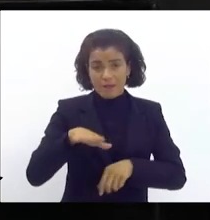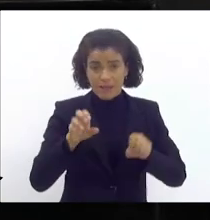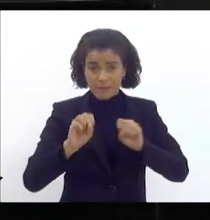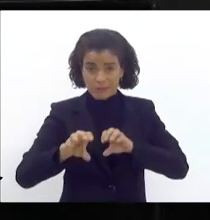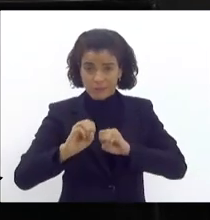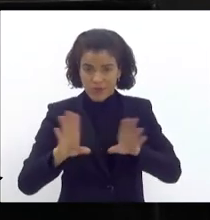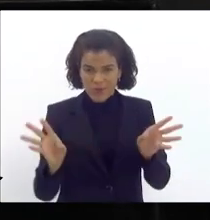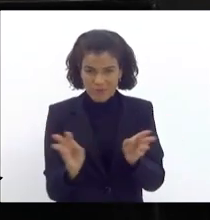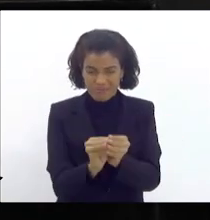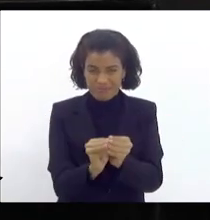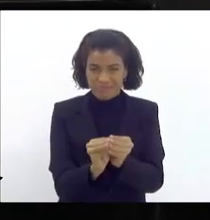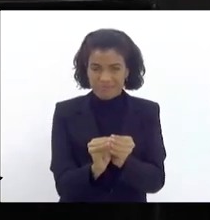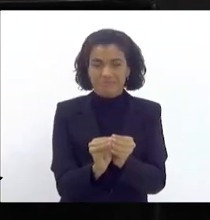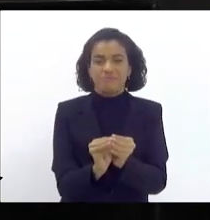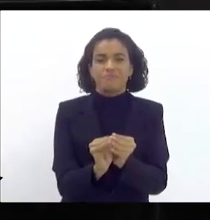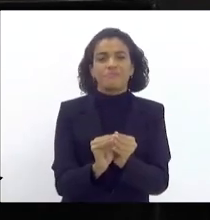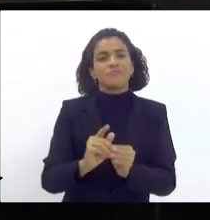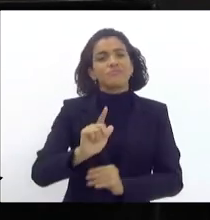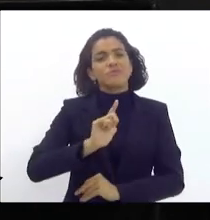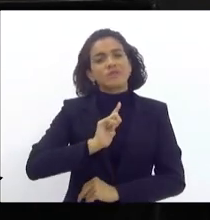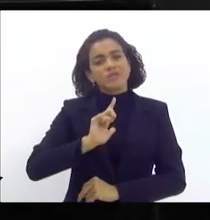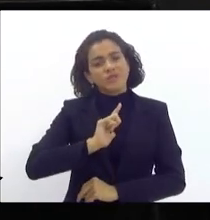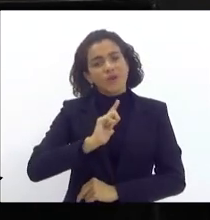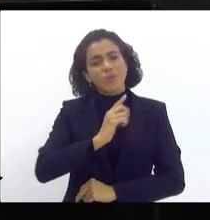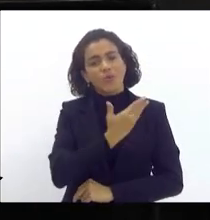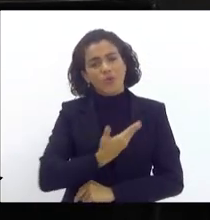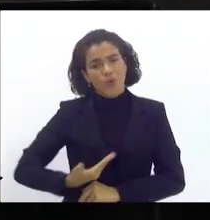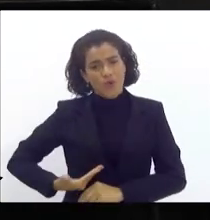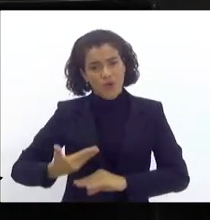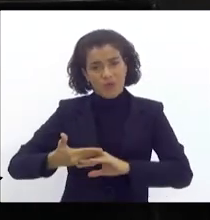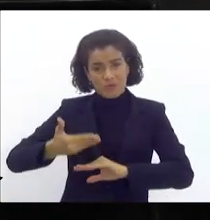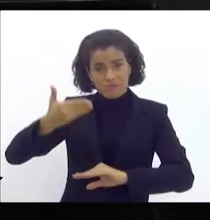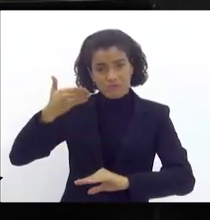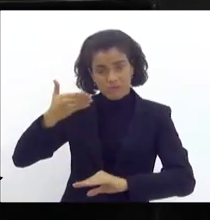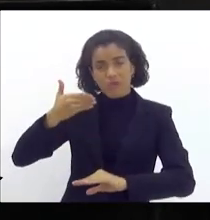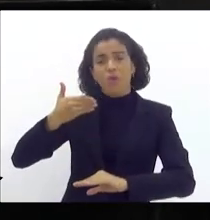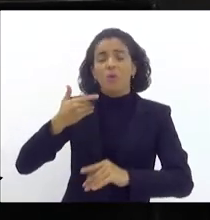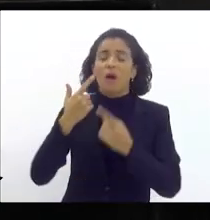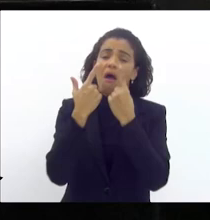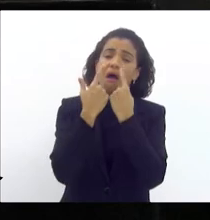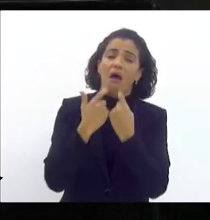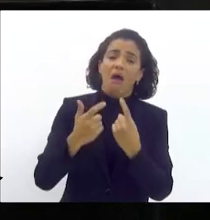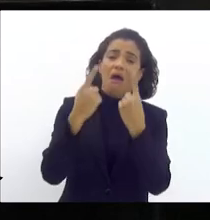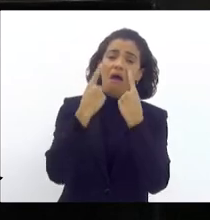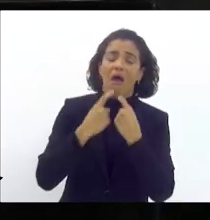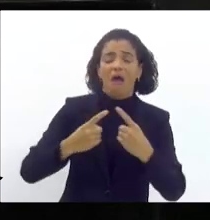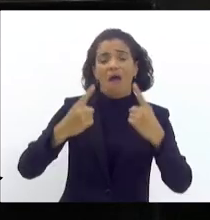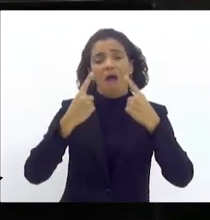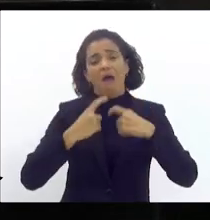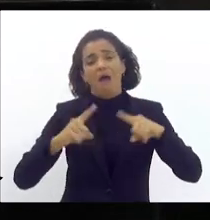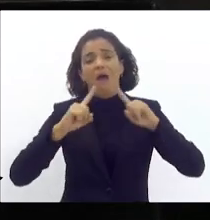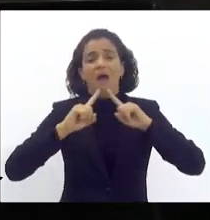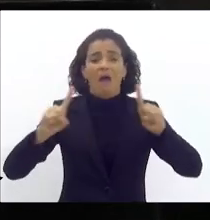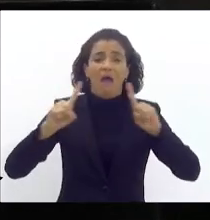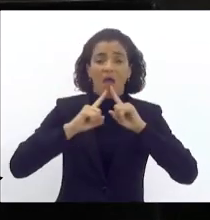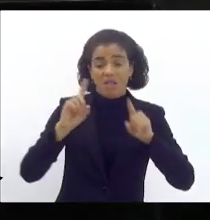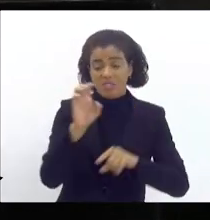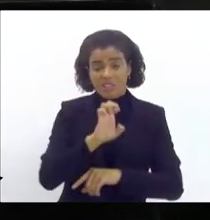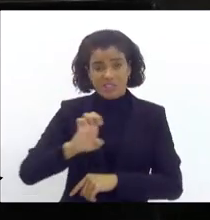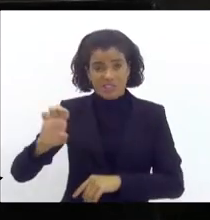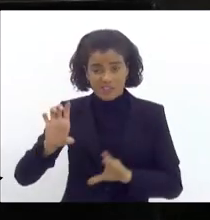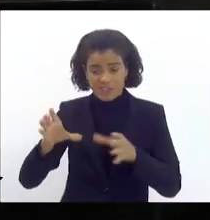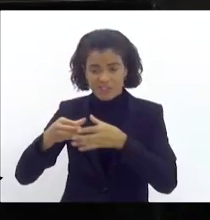hoje eu vou ser breve. Tivemos no governo passado uma choradeira infinita da esquerda